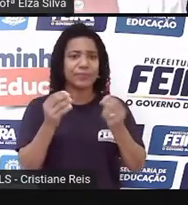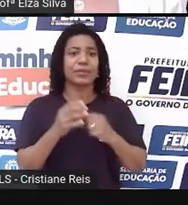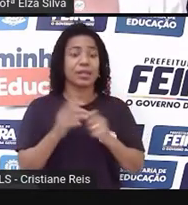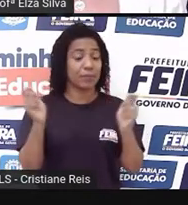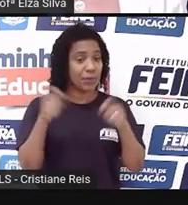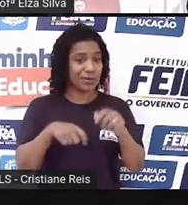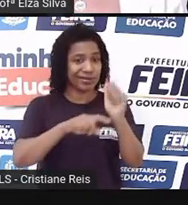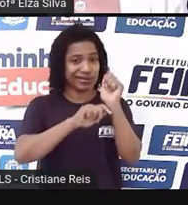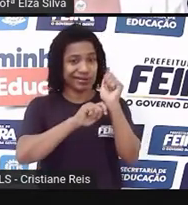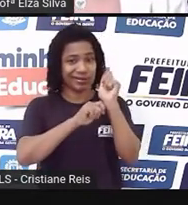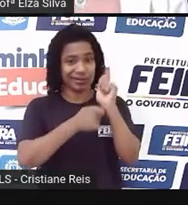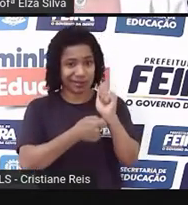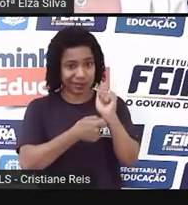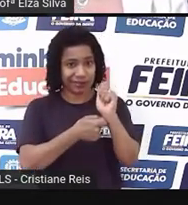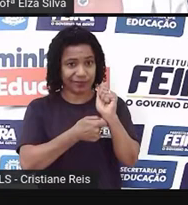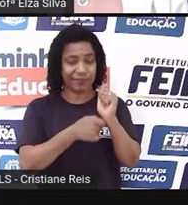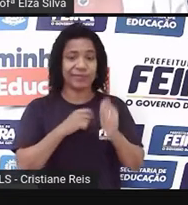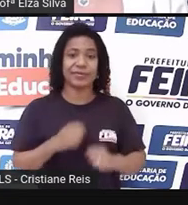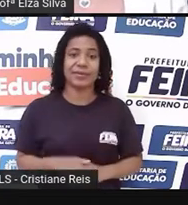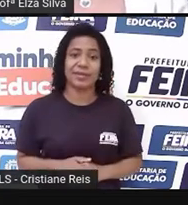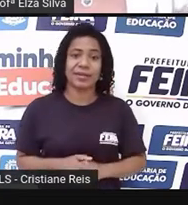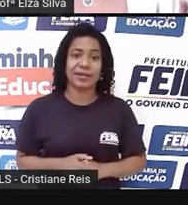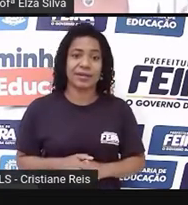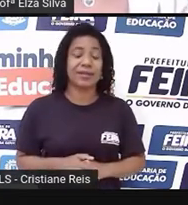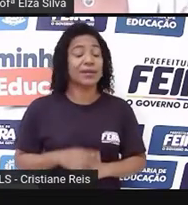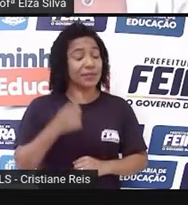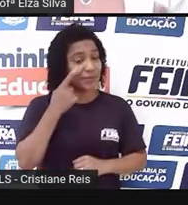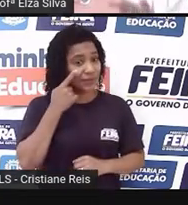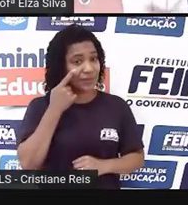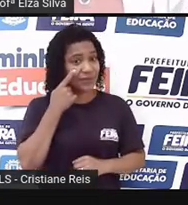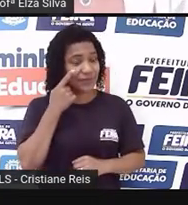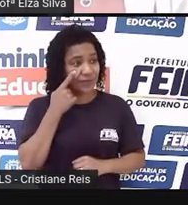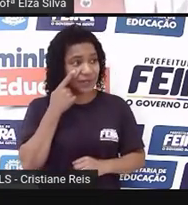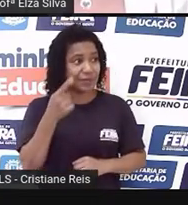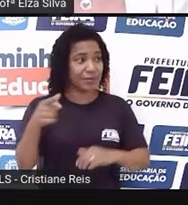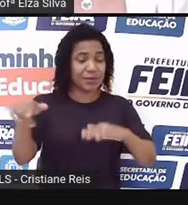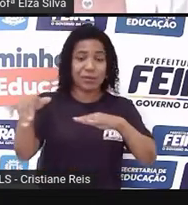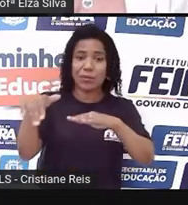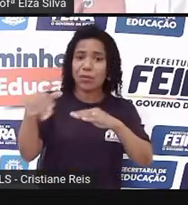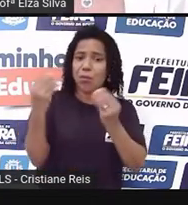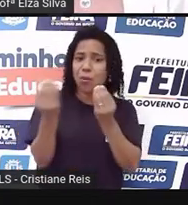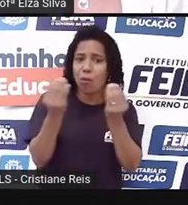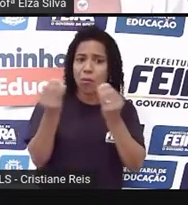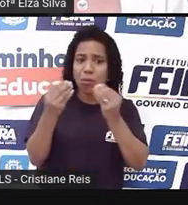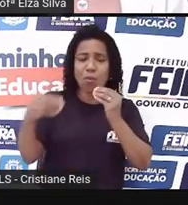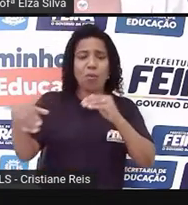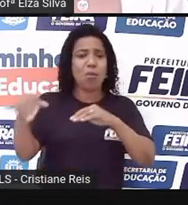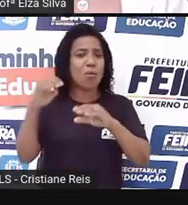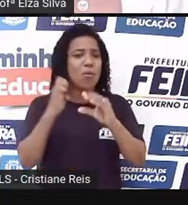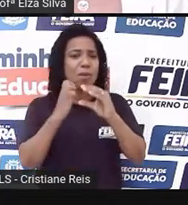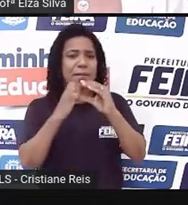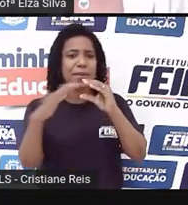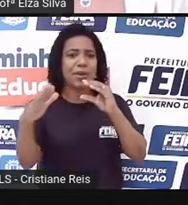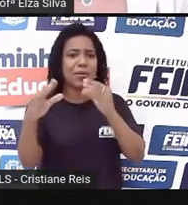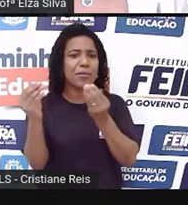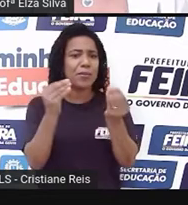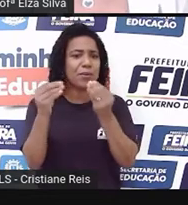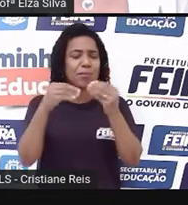uma senha. E você precisa criar o seu endereço de e-mail, mas obedecendo uma estrutura.